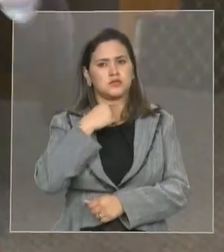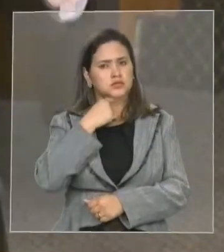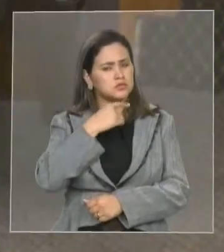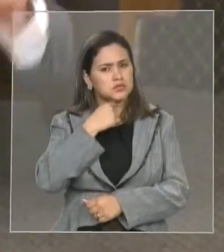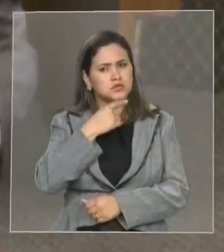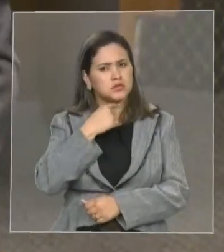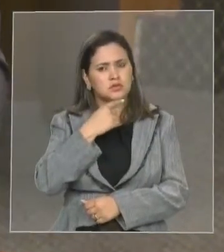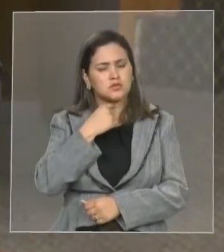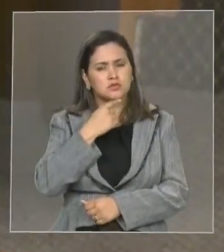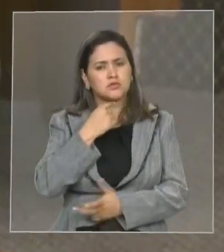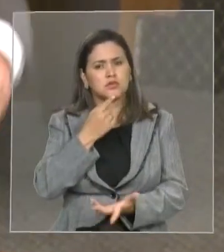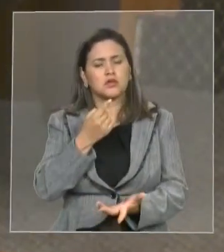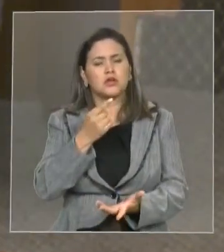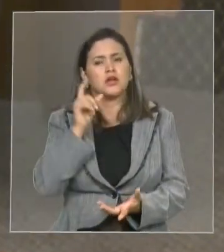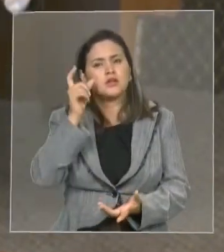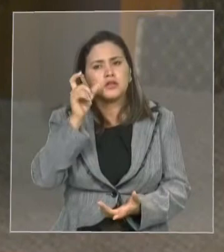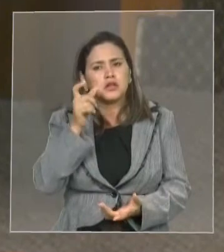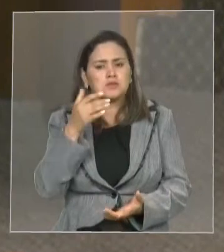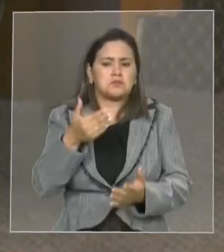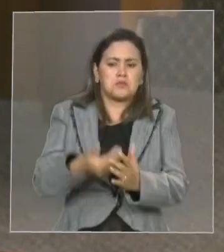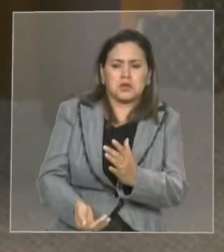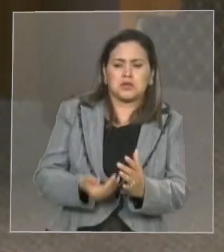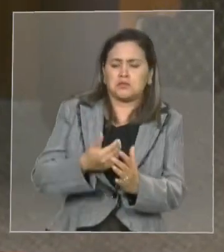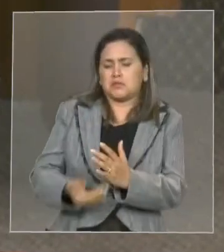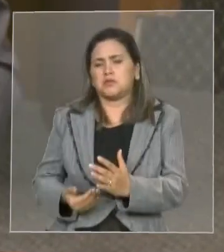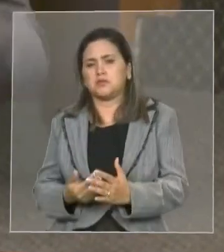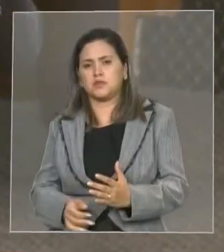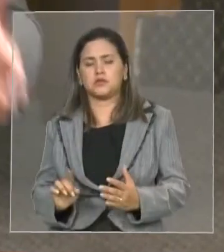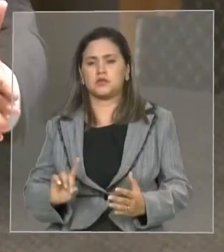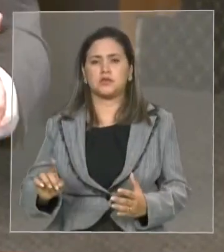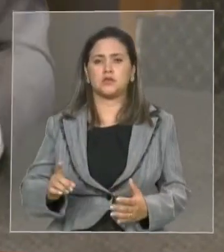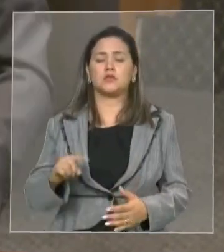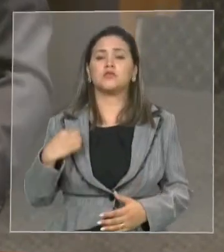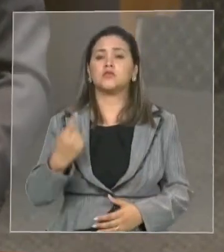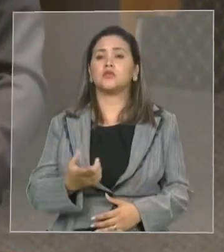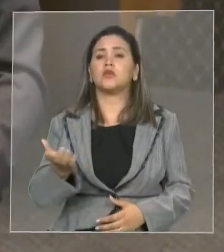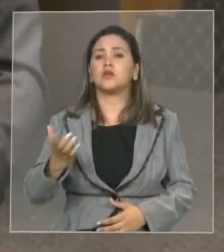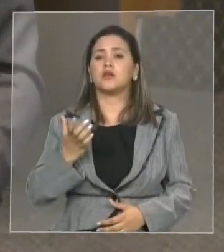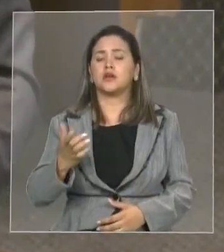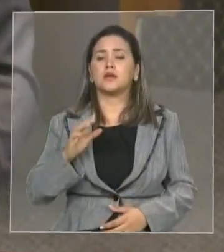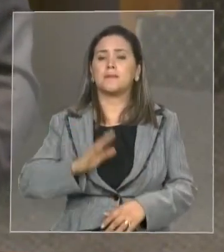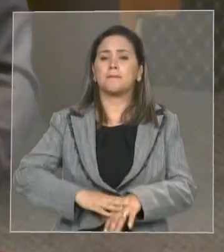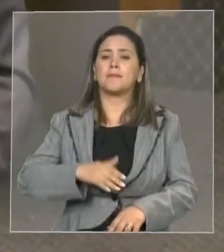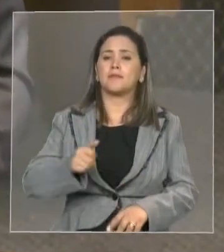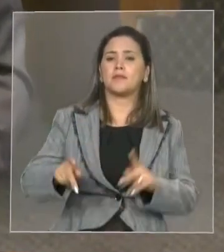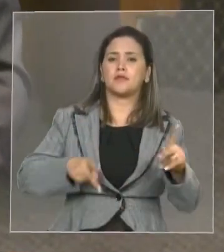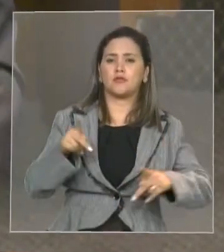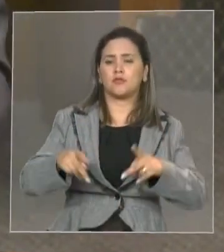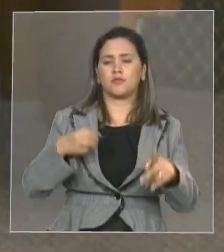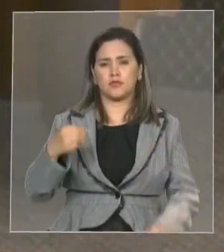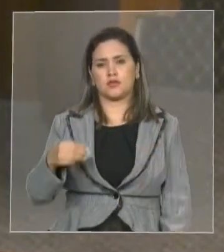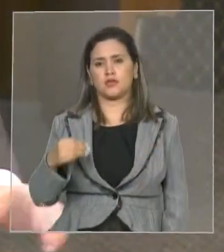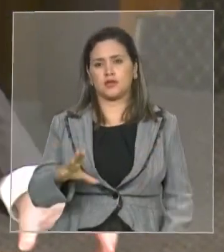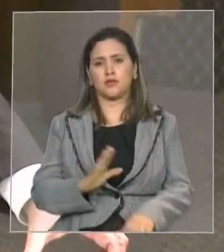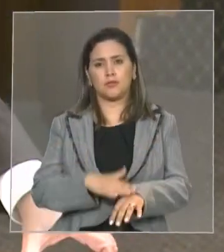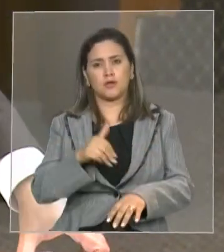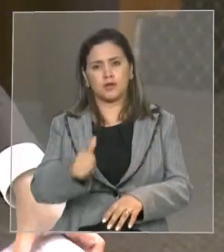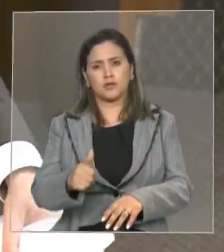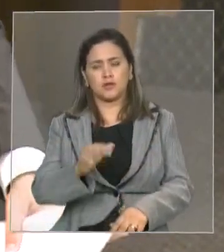A gente quer o que é melhor para o Maranhão e o é melhor para a polícia do Maranhão. E o melhor é que os policiais tenham assento nesse conselho. Muito obrigado, senhor presidente.